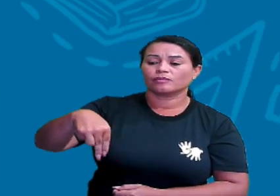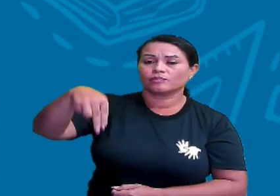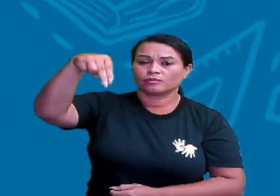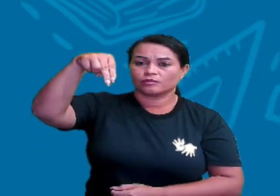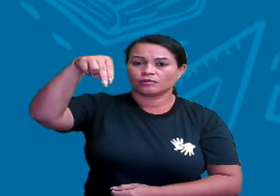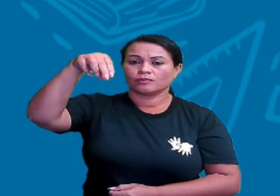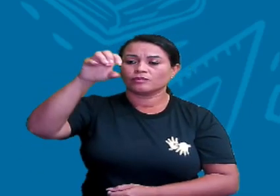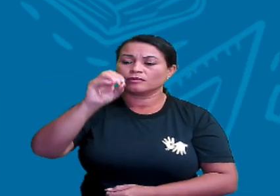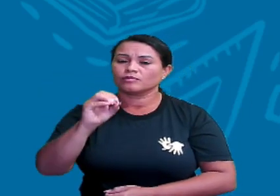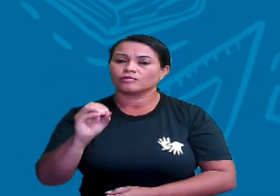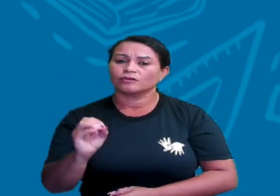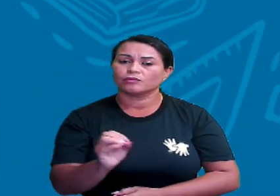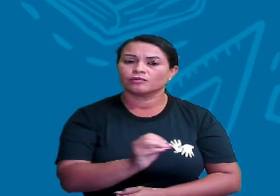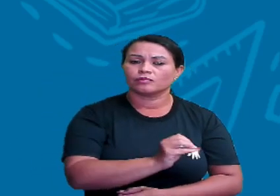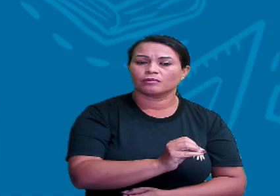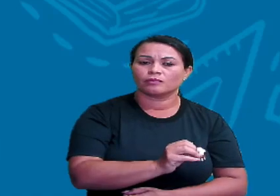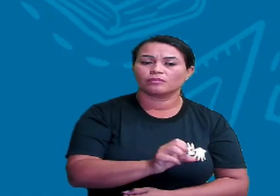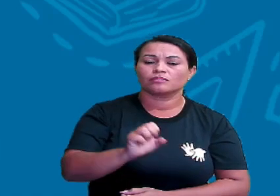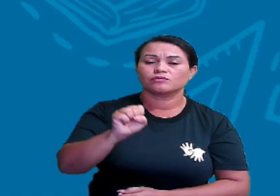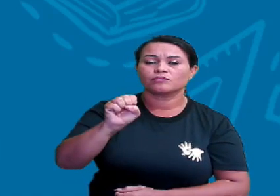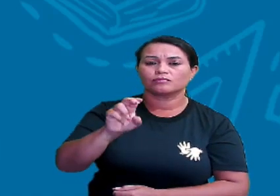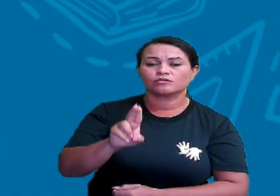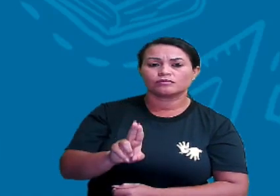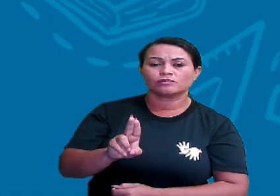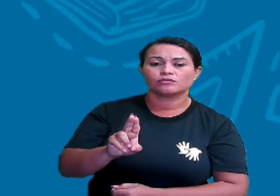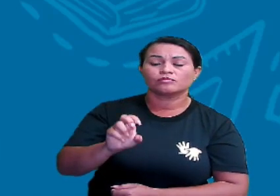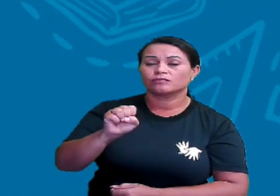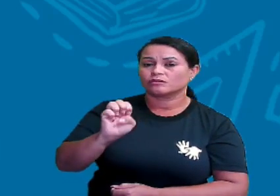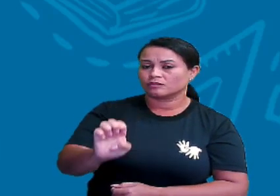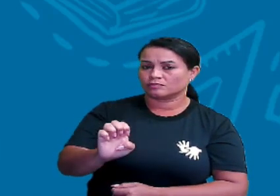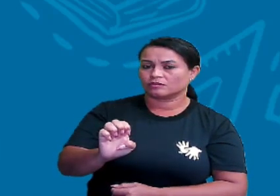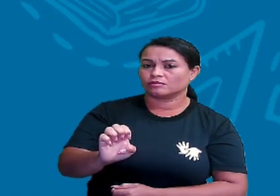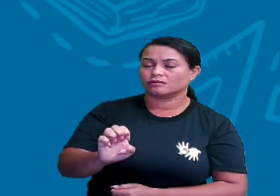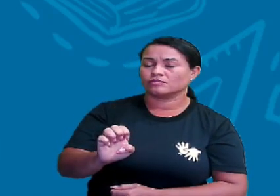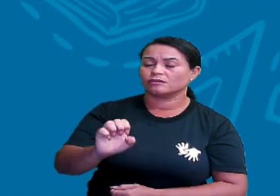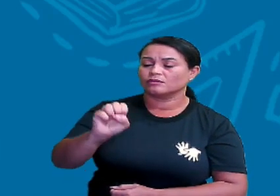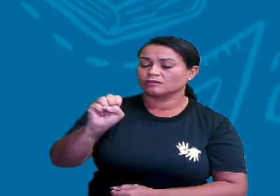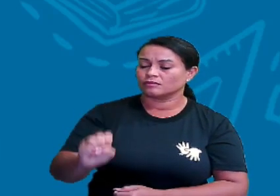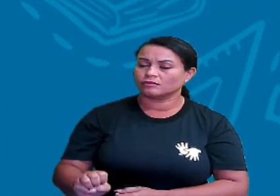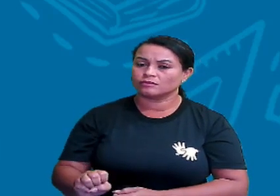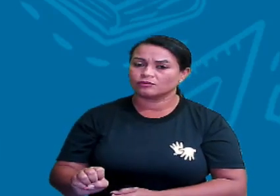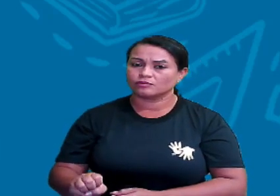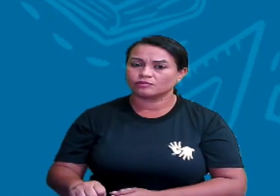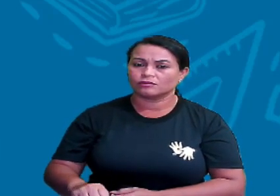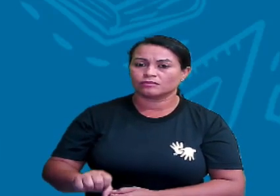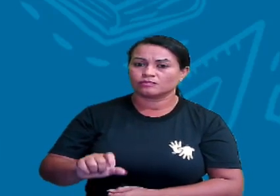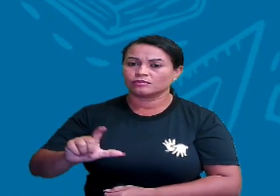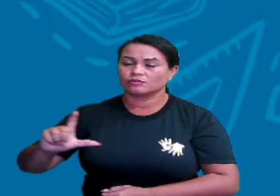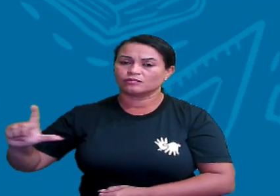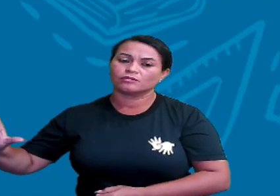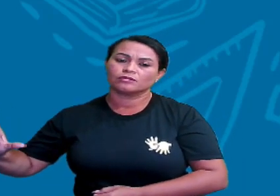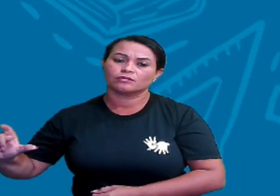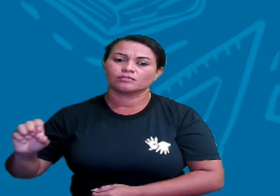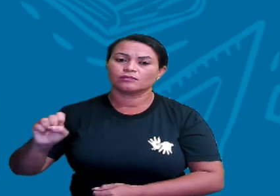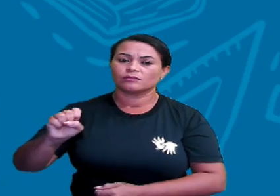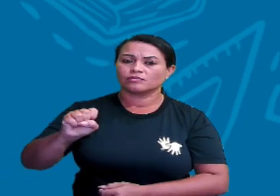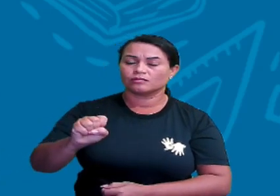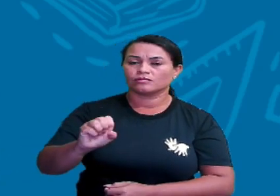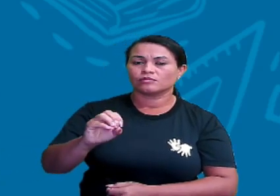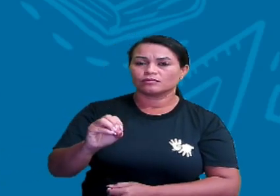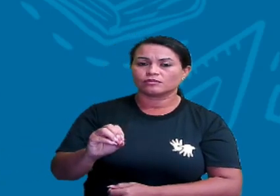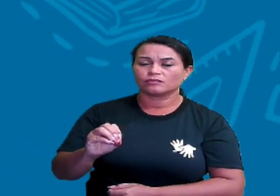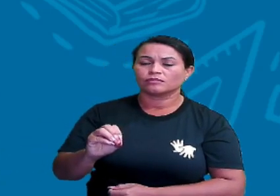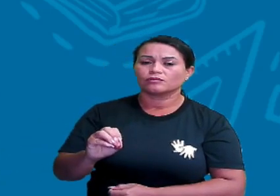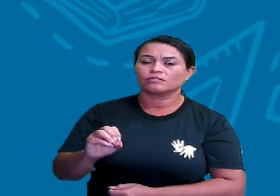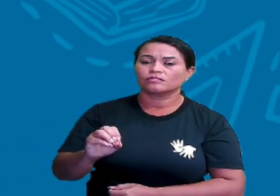e o oeste. O sudeste, ele vai ficar entre o sul e o leste. E o sudoeste, ele